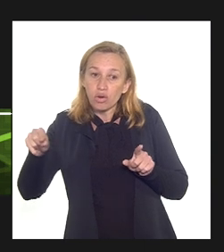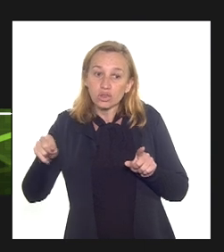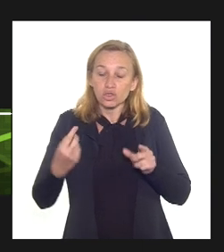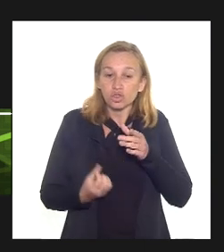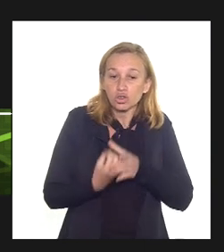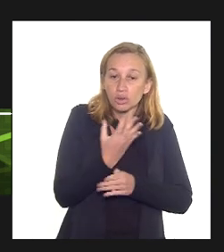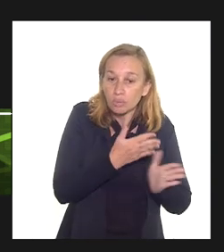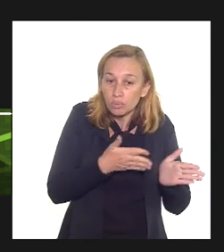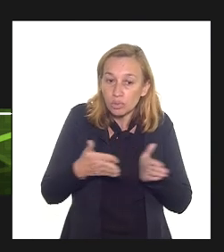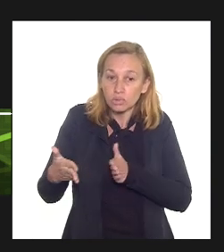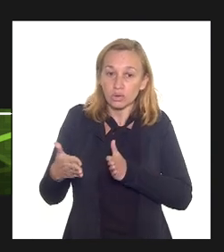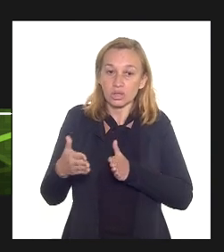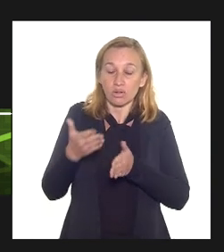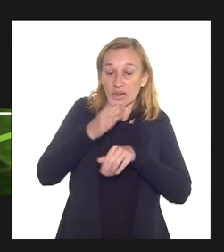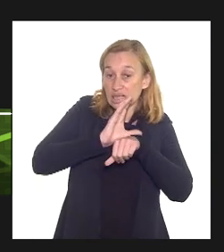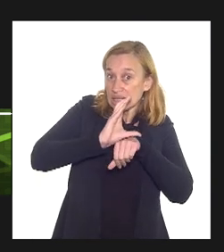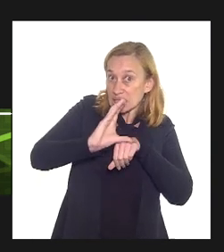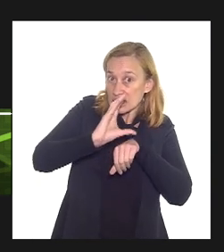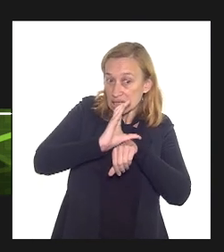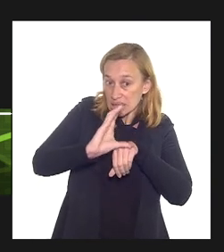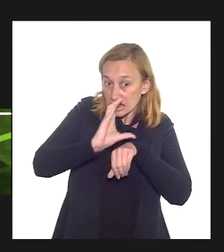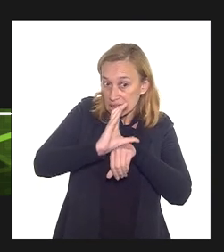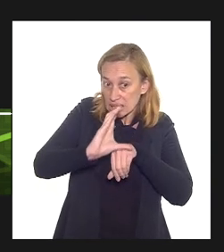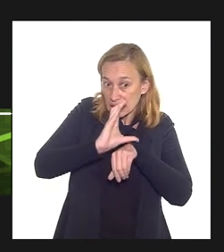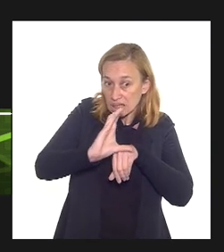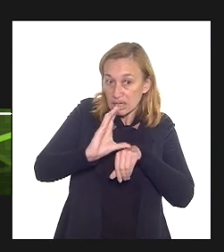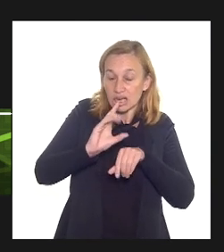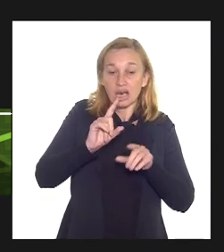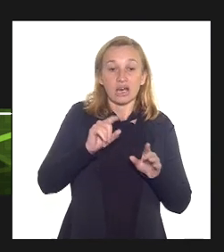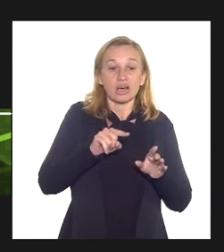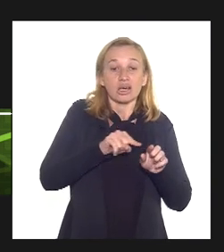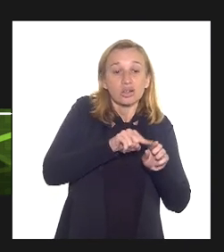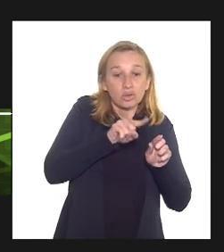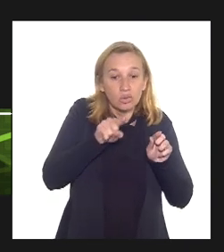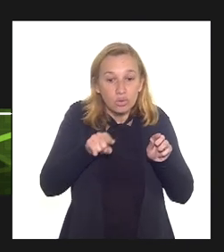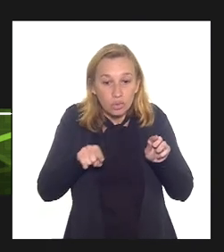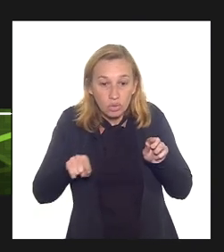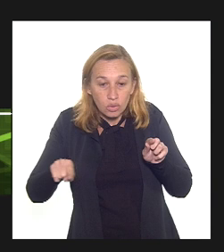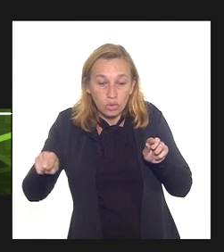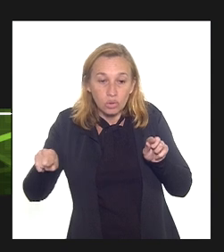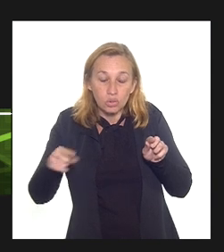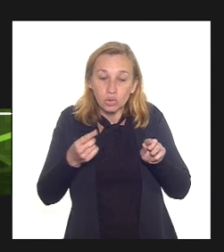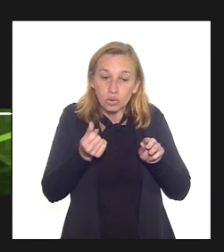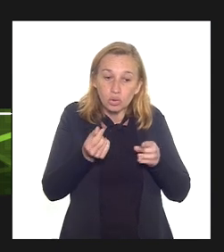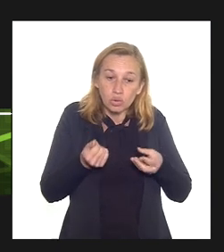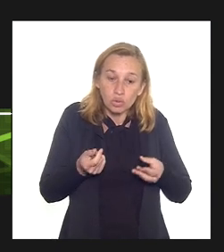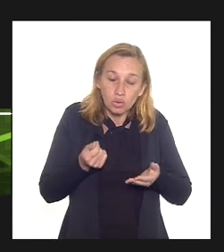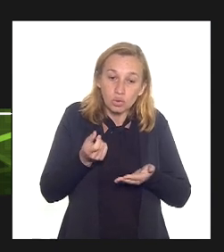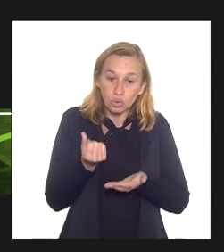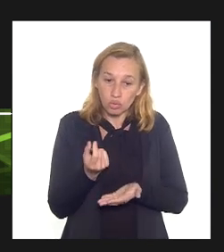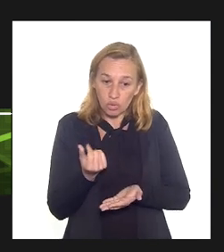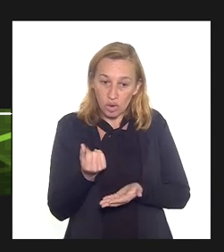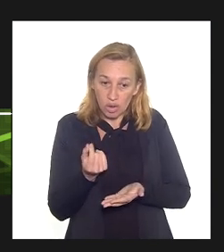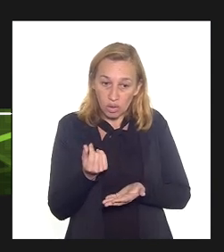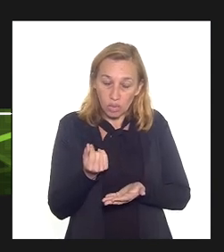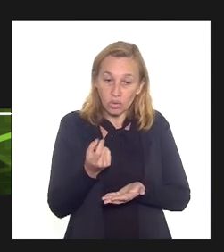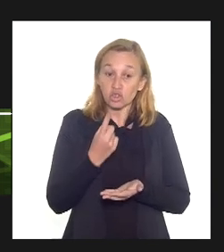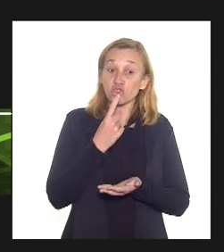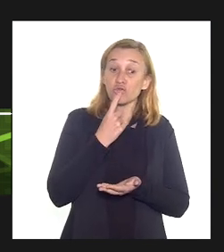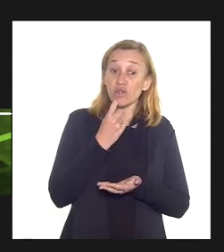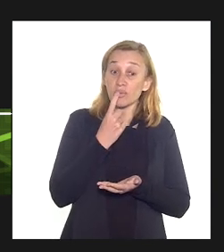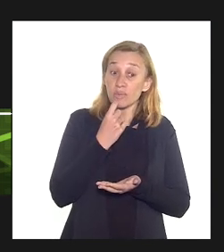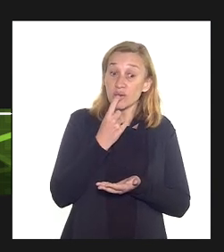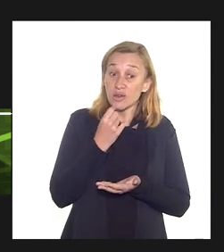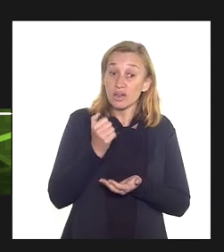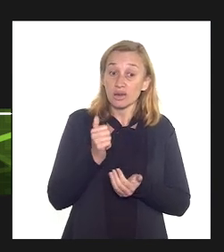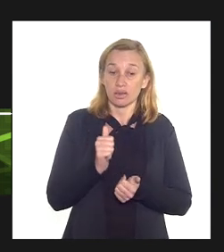produção em cinza e a curva de depreciação do posto pelo método de unidades produzidas ela acompanha